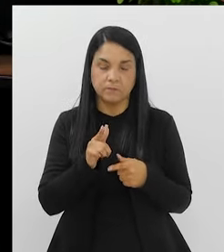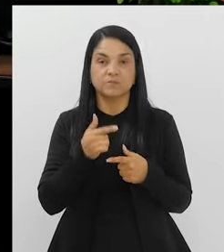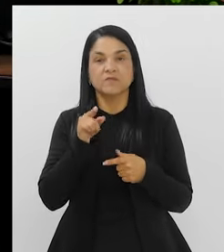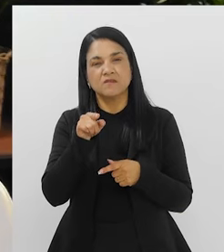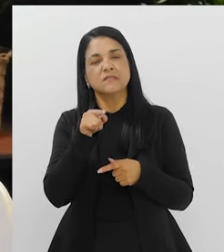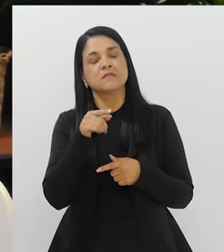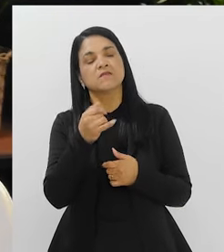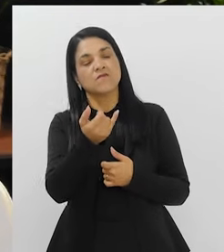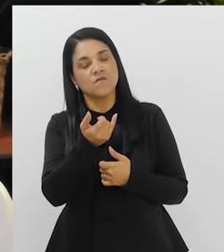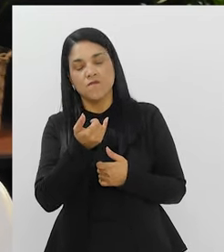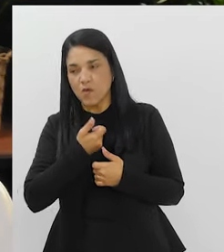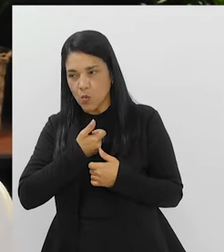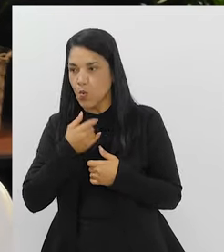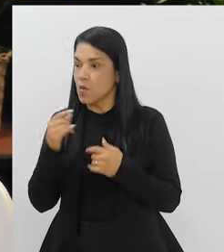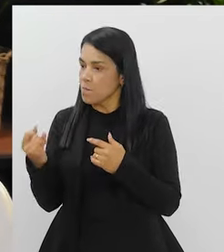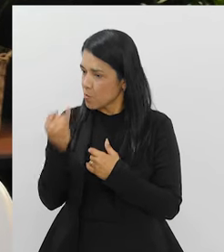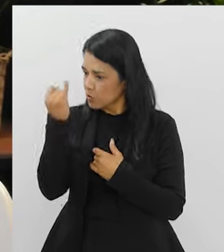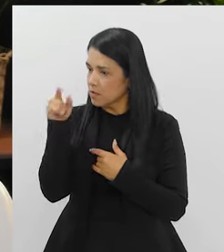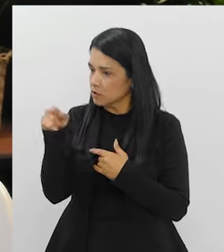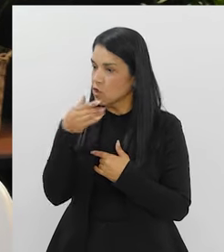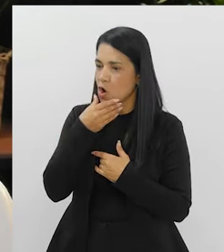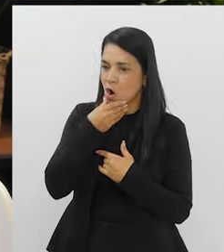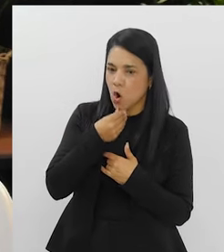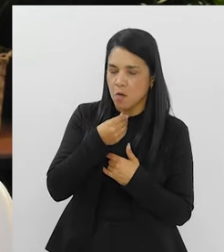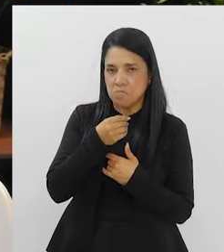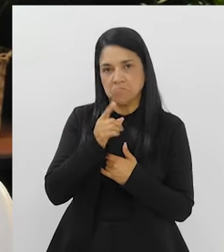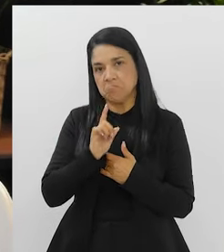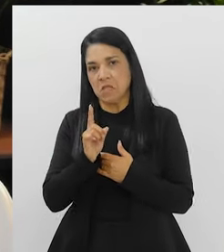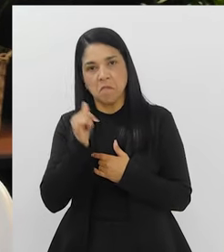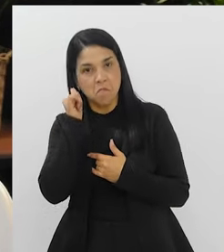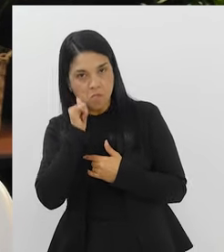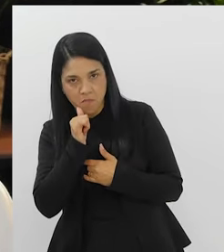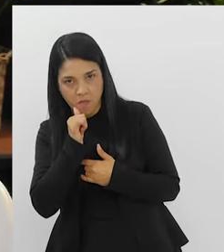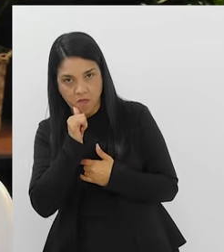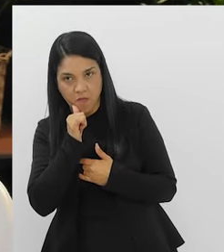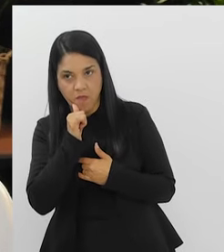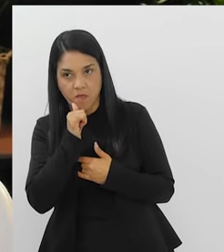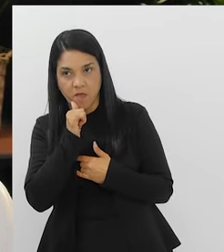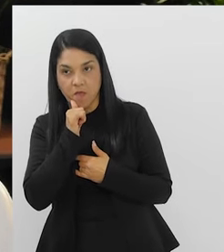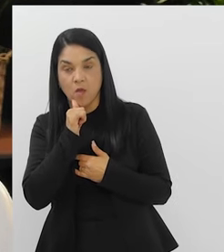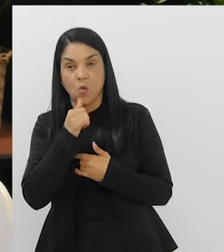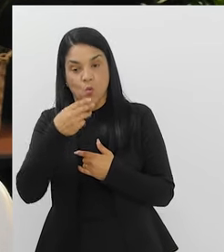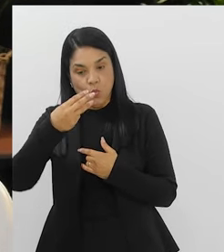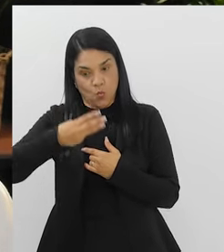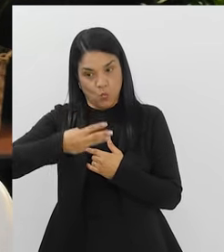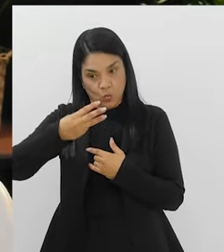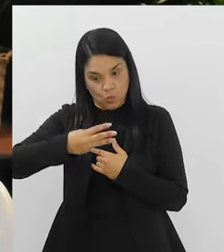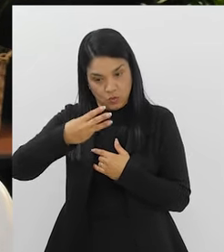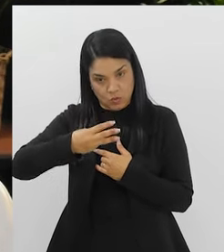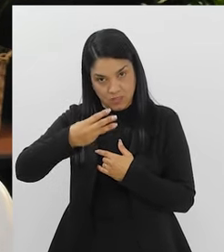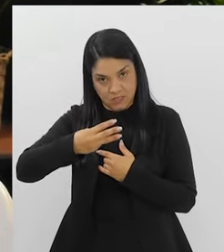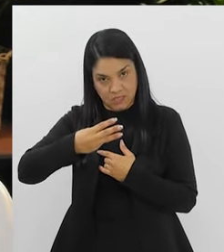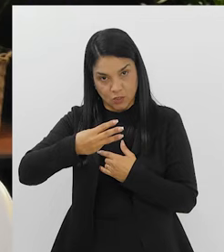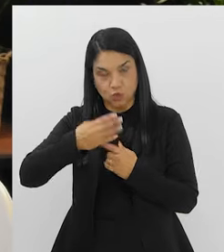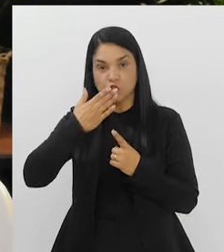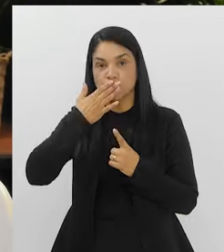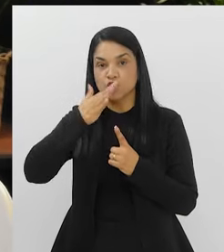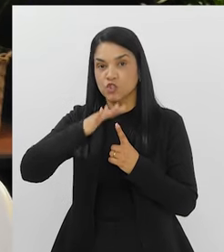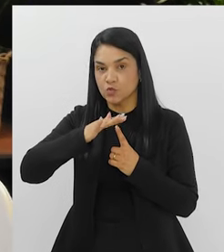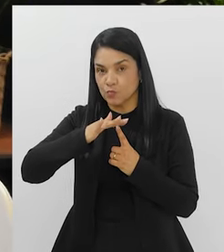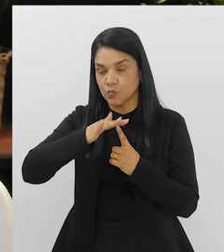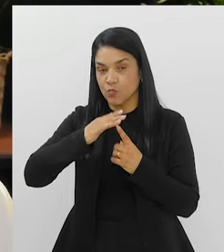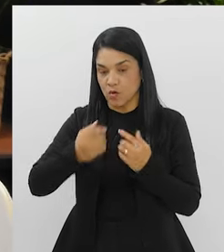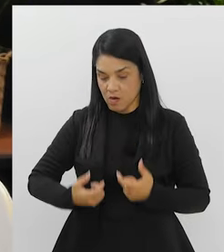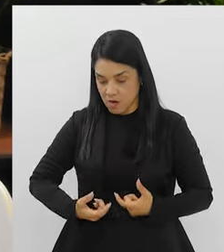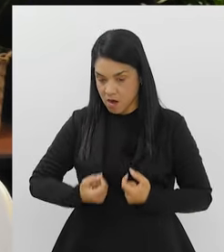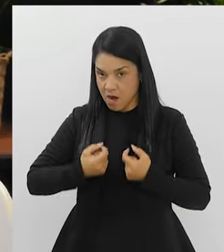E você falou uma coisa importante, que é a questão, não é homem, não é mulher. Porque os dados mostram que o terceiro tipo de câncer mais comum,